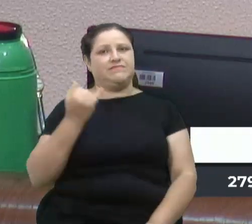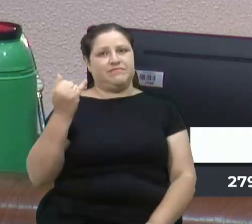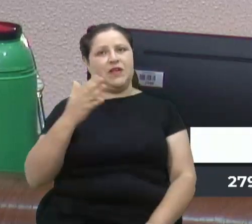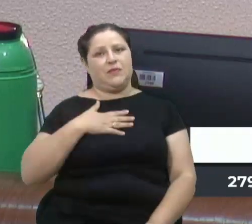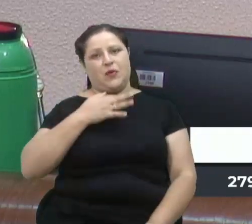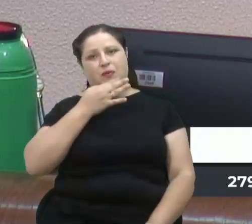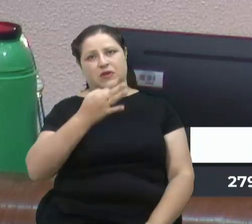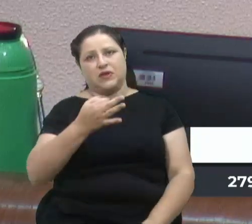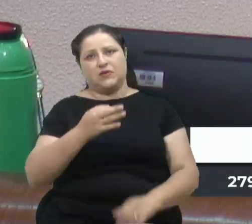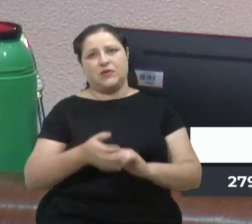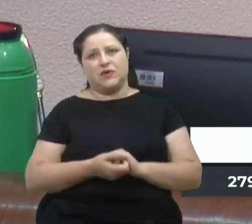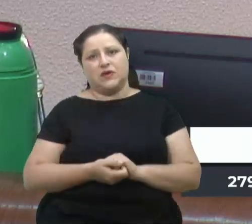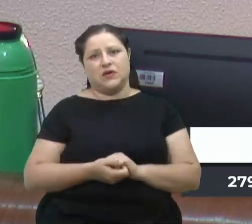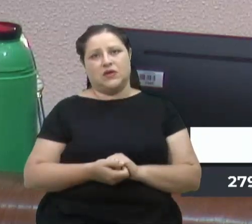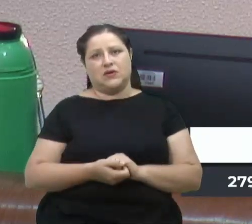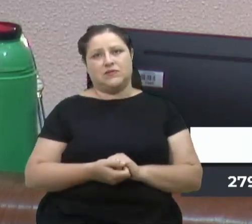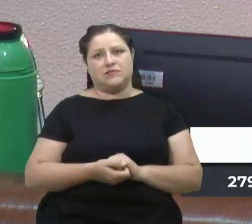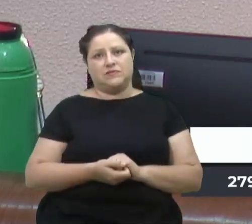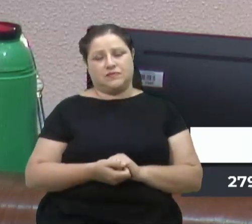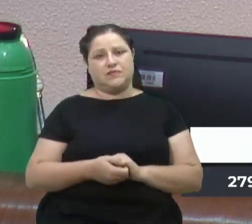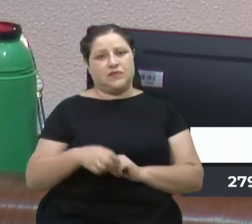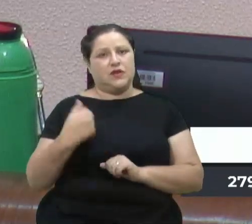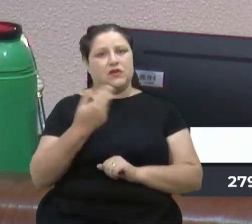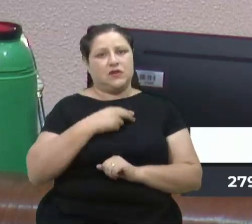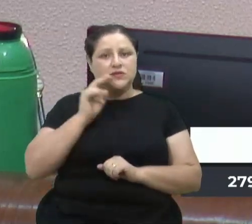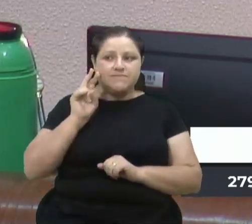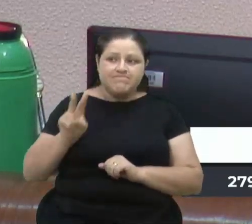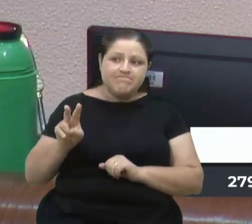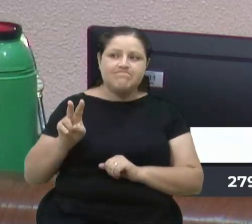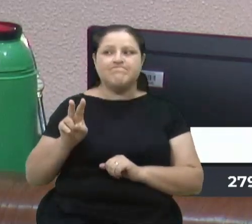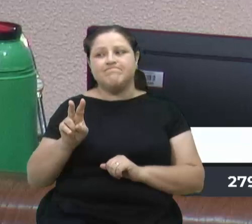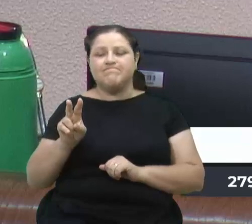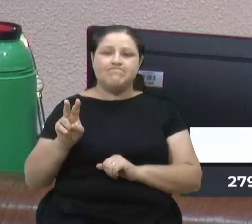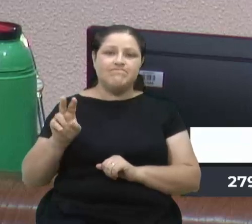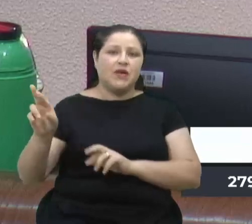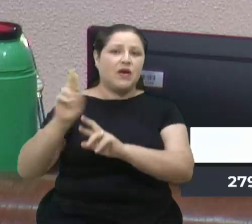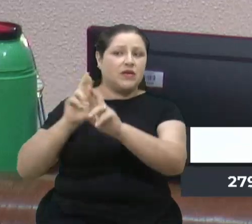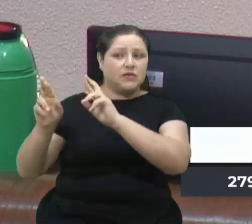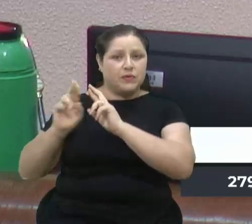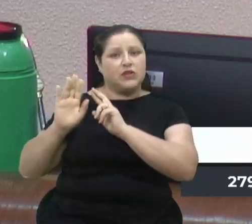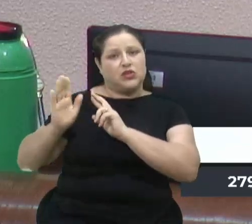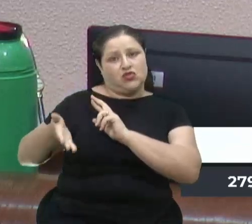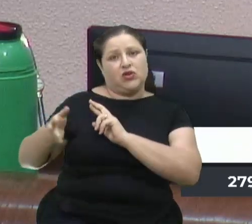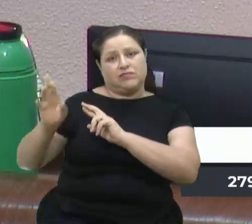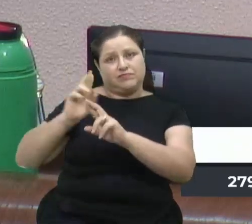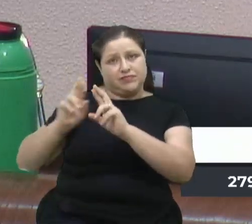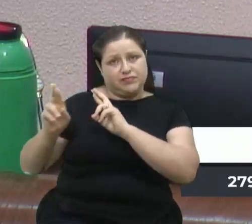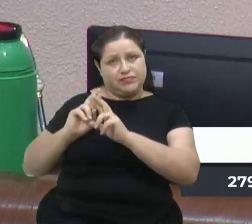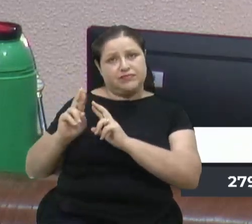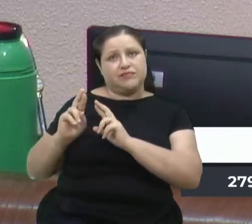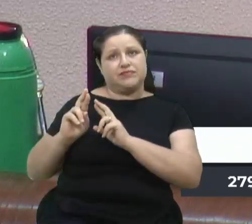no meu ponto de vista, vamos averiguar, avaliar as respostas que eles já deram nessa